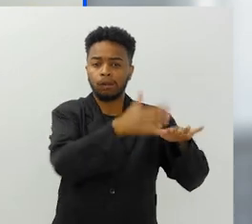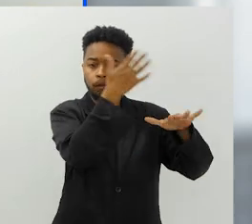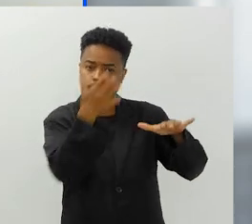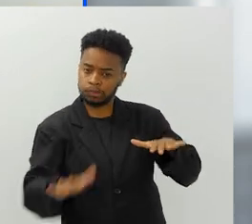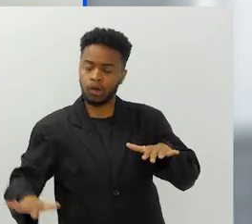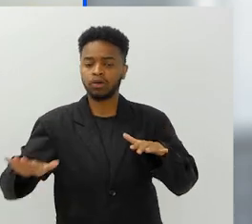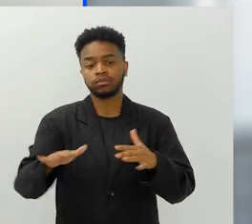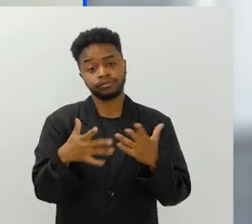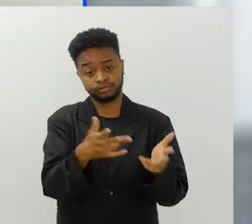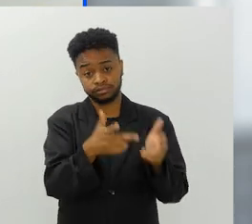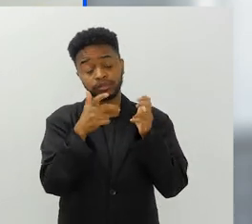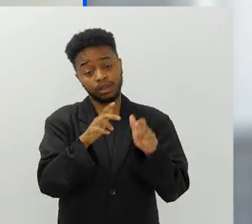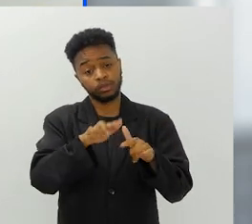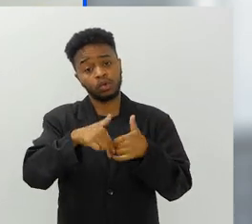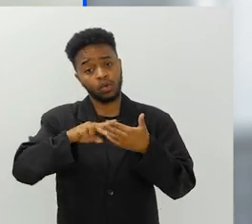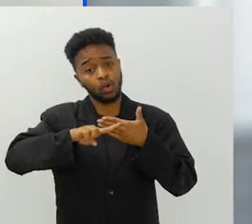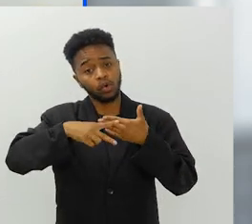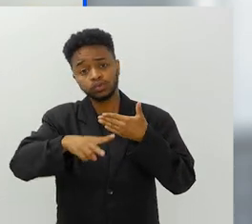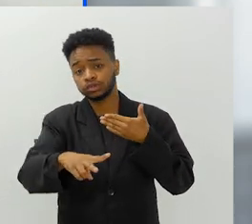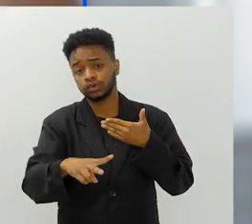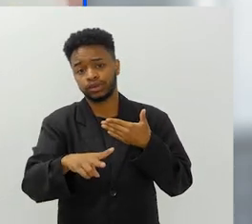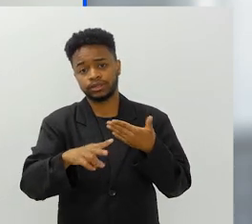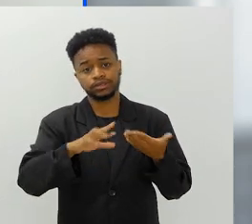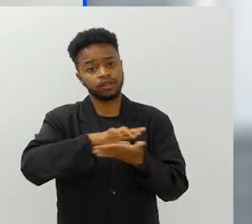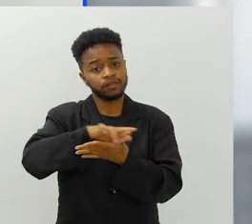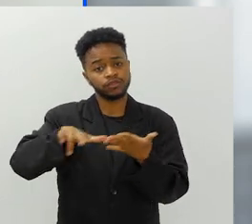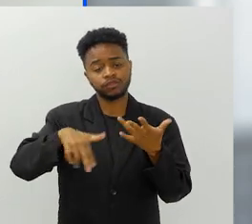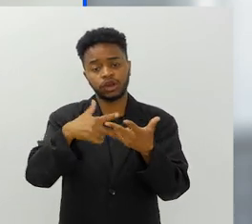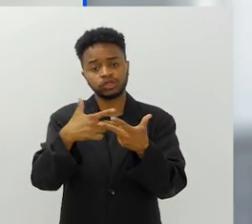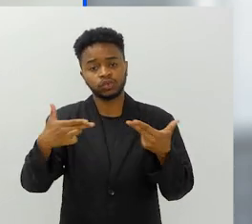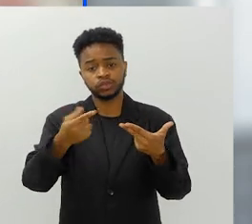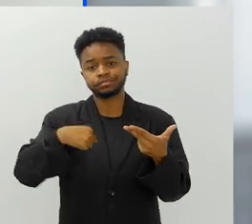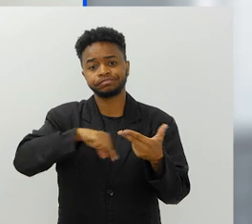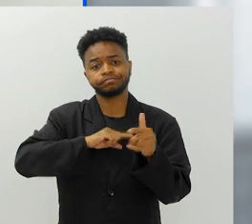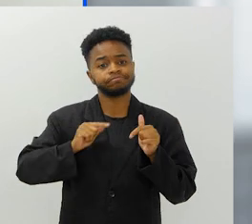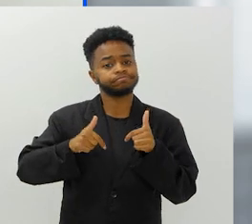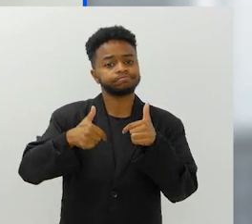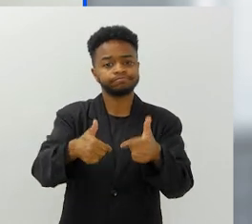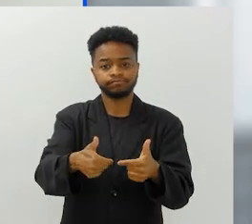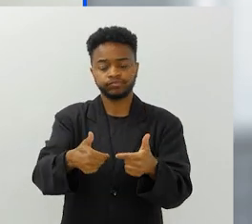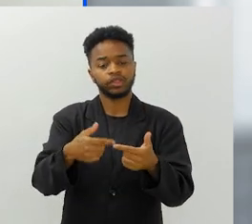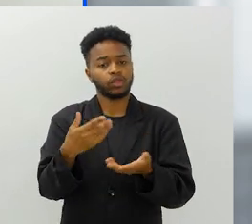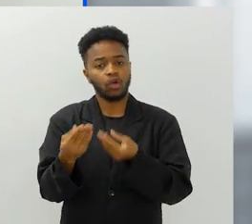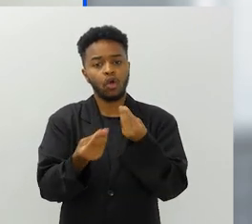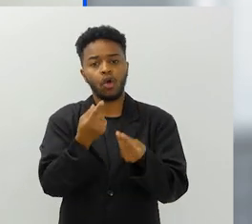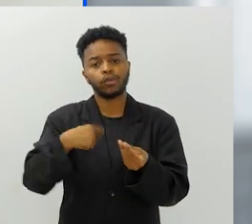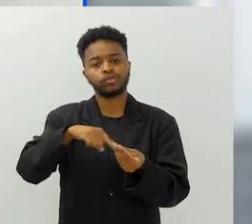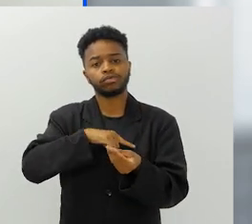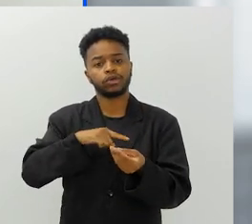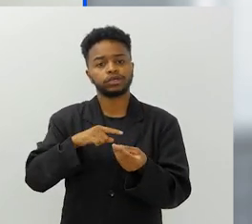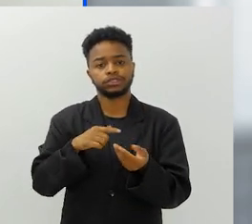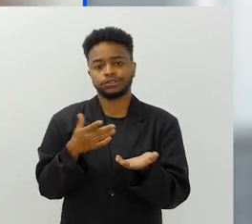severos, né? Enfim, tudo isso é consequência de diversos fatores de como que a gente está, na verdade,